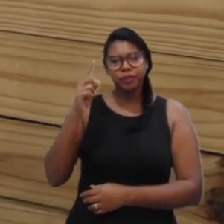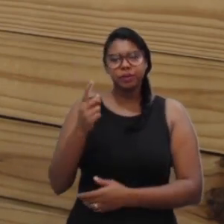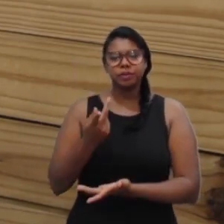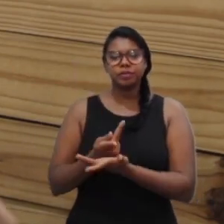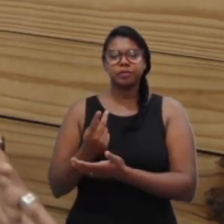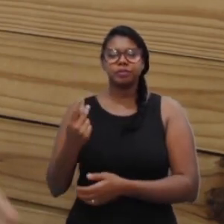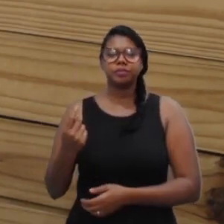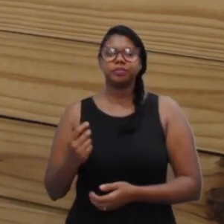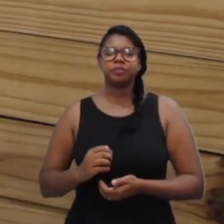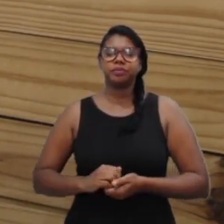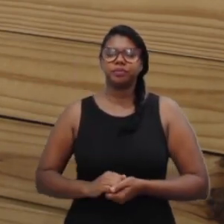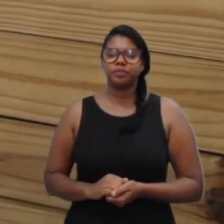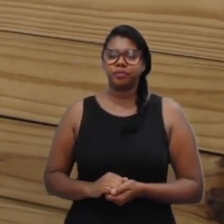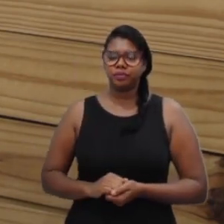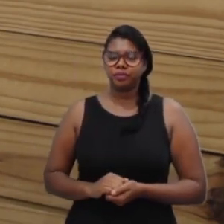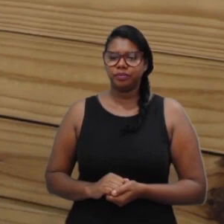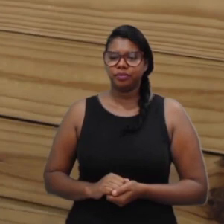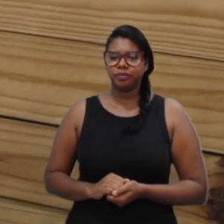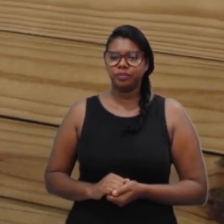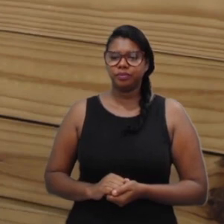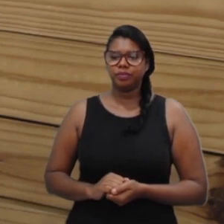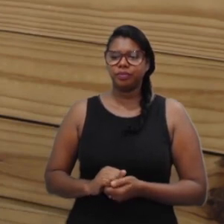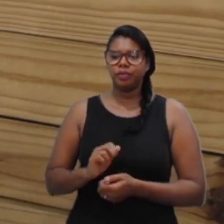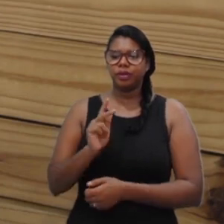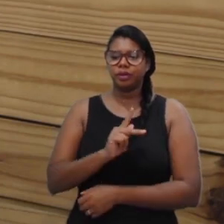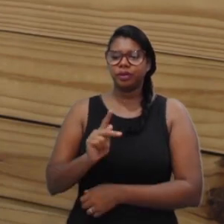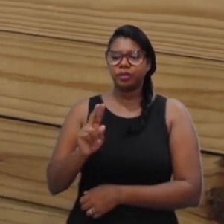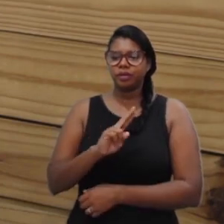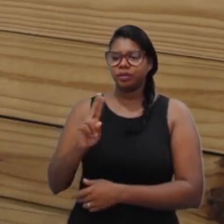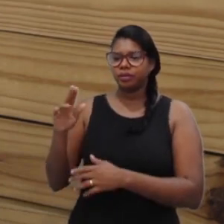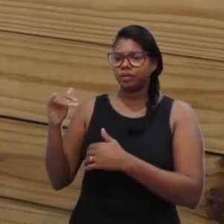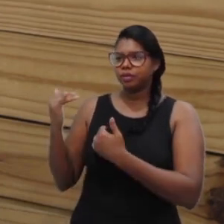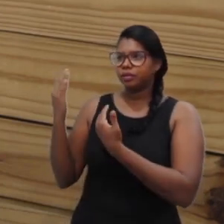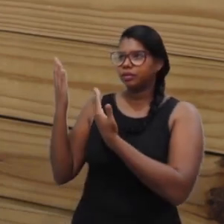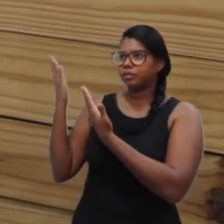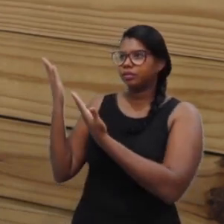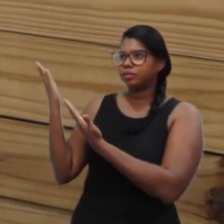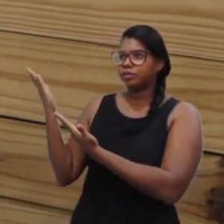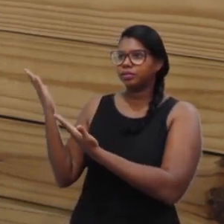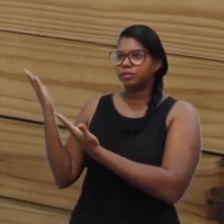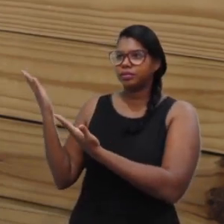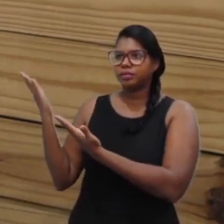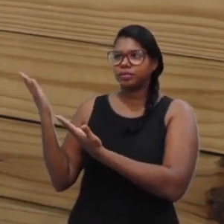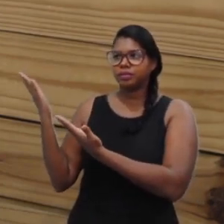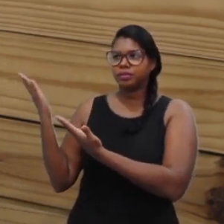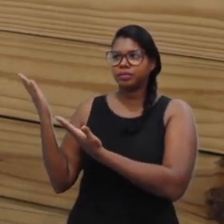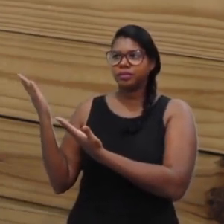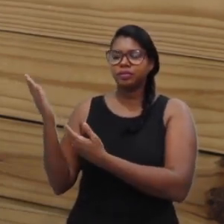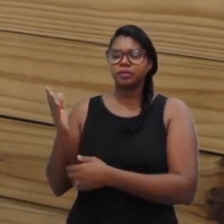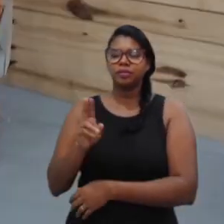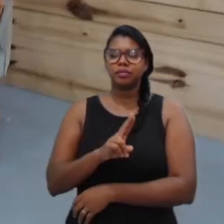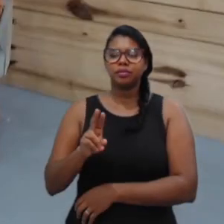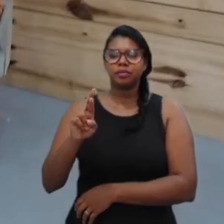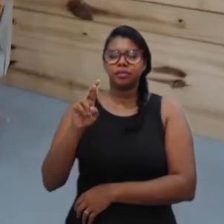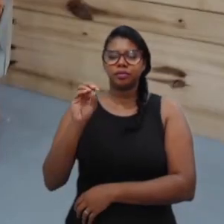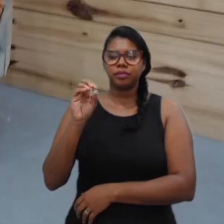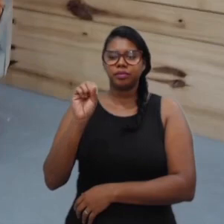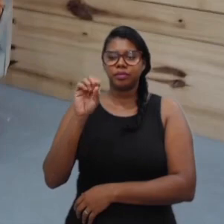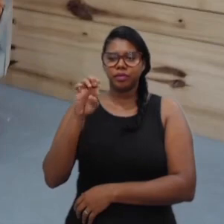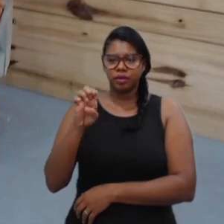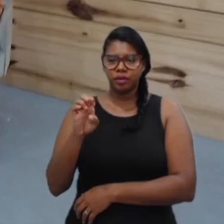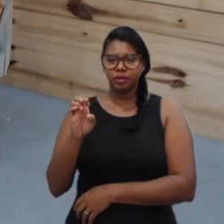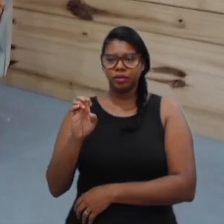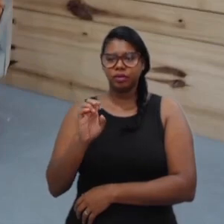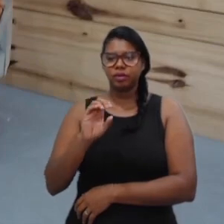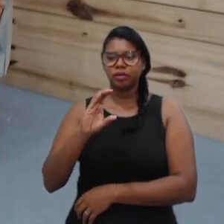Para falar sobre isso, nós chamamos a nossa professora Rose Sheila, que é do